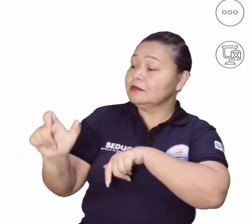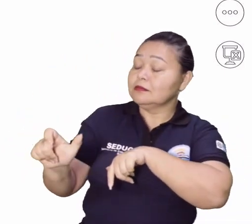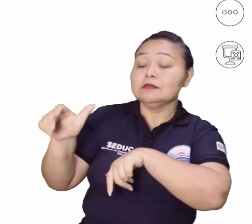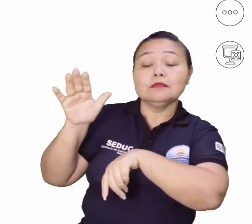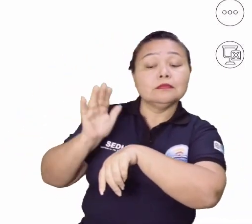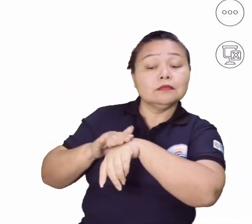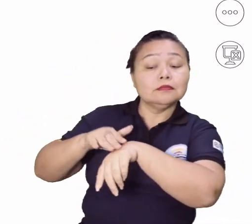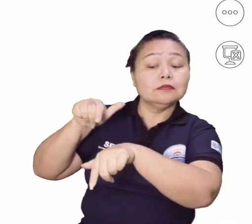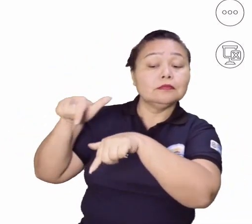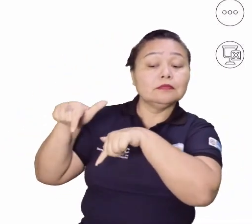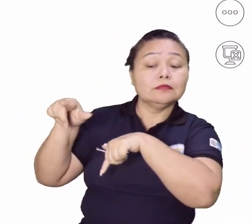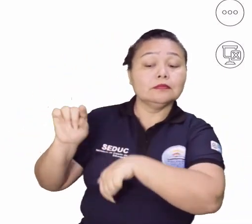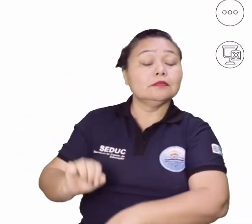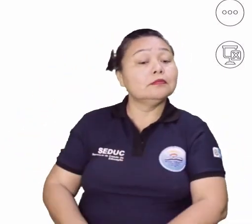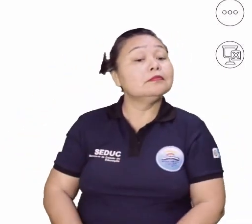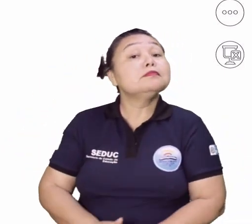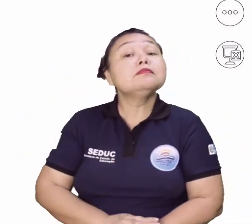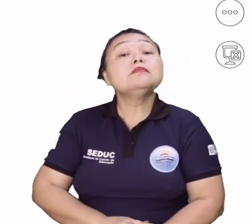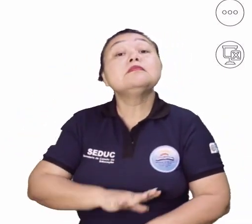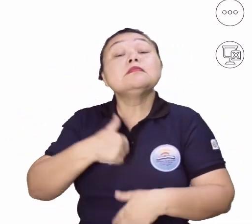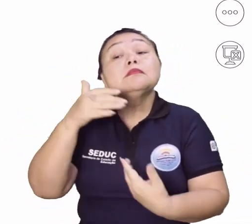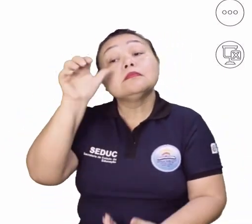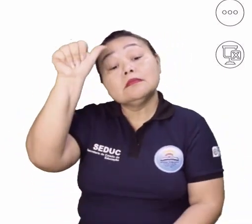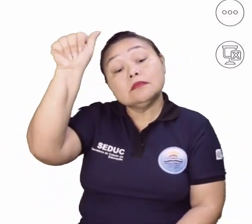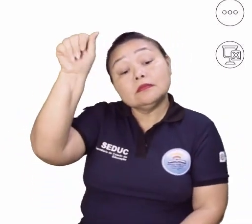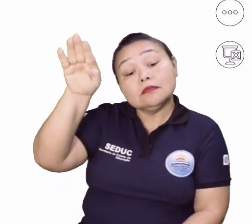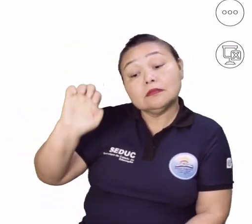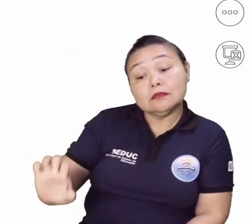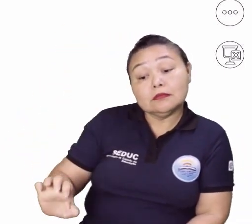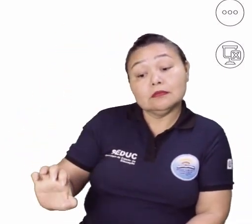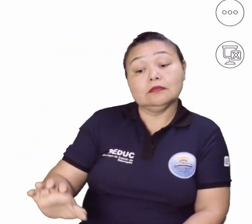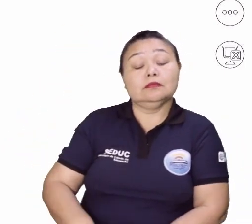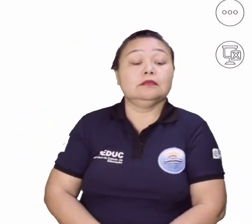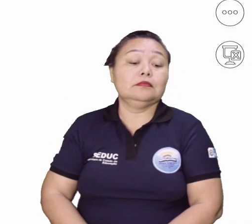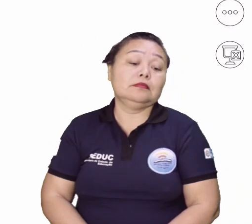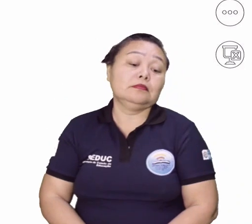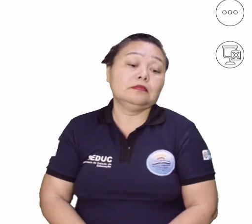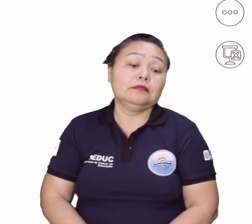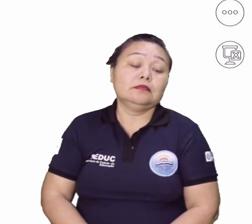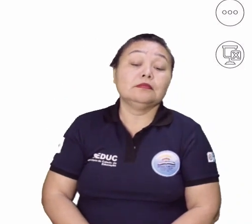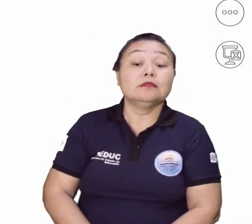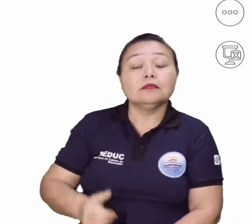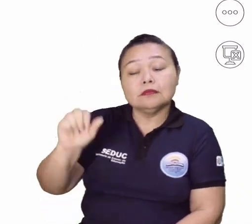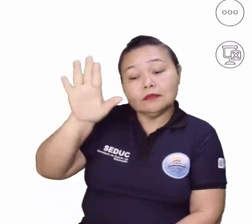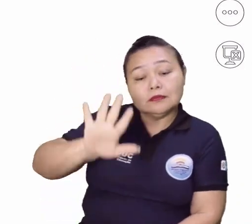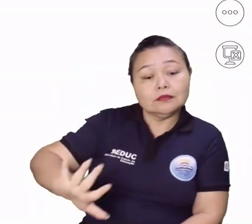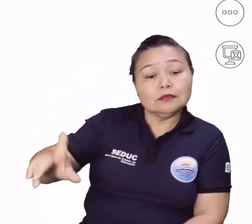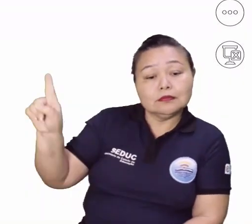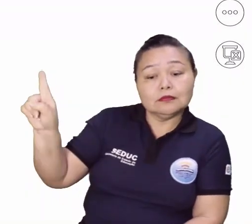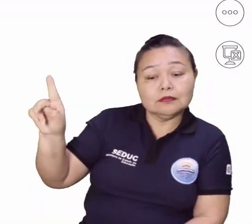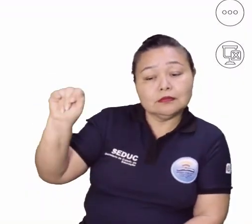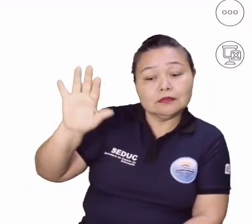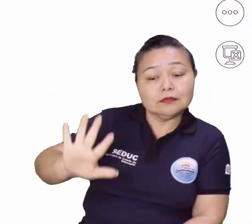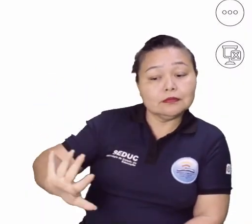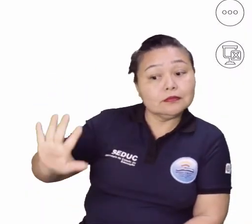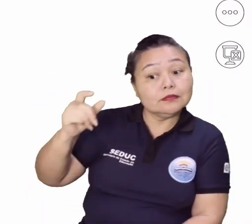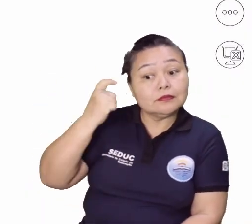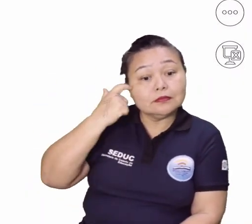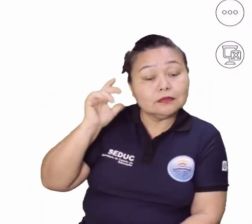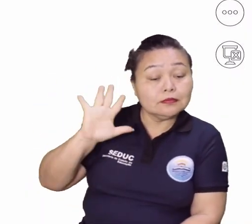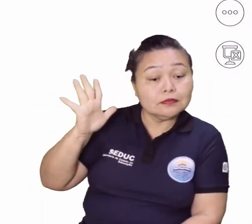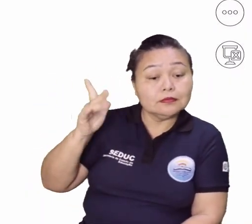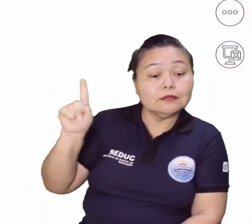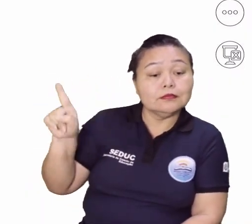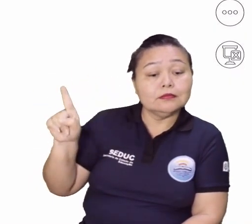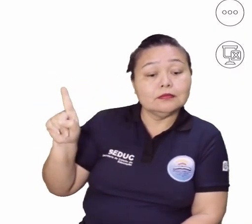funcionários. E aí, pessoal? A, B, C, D ou E? Bom, pela imagem, a gente tem mais ou menos